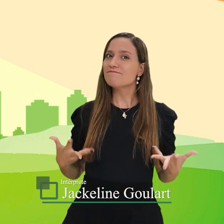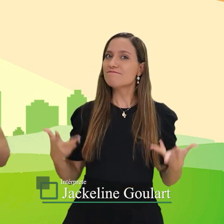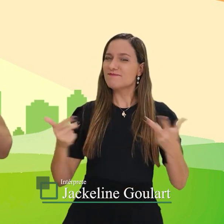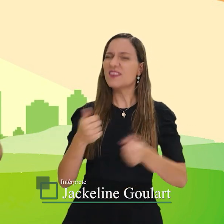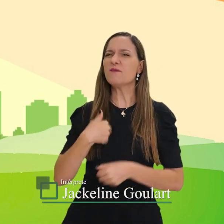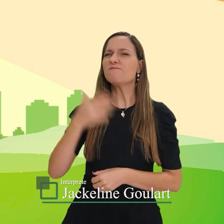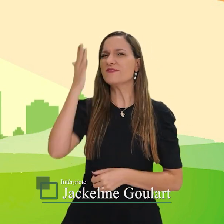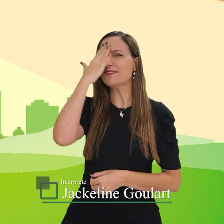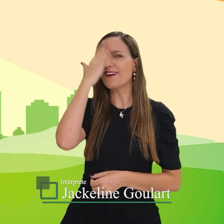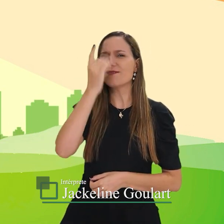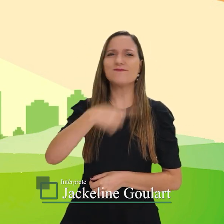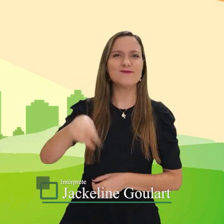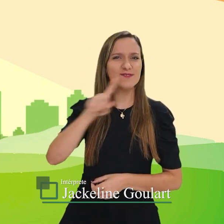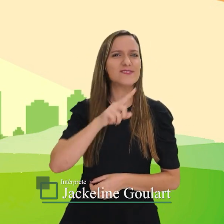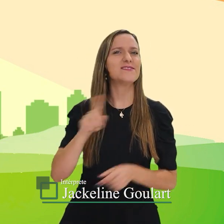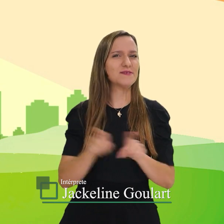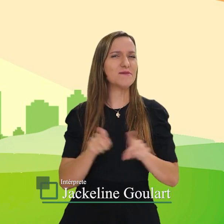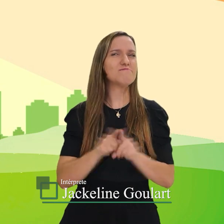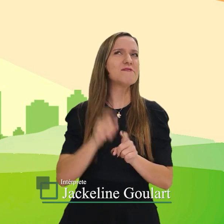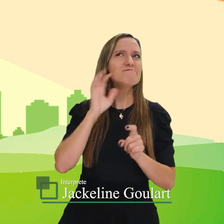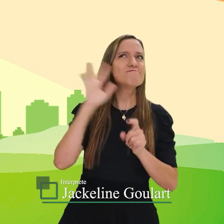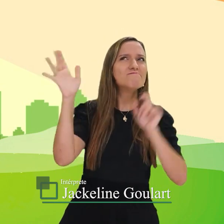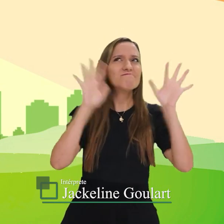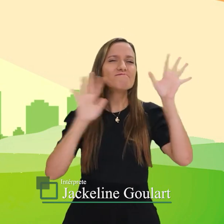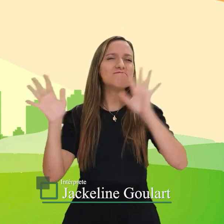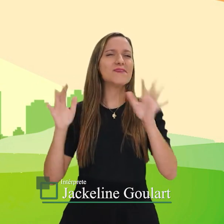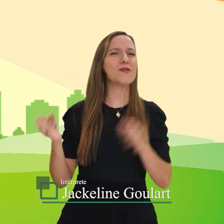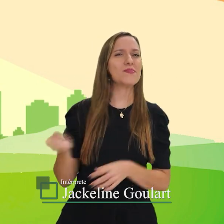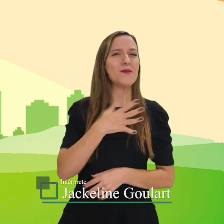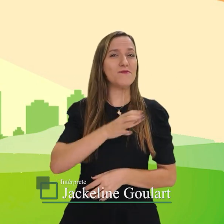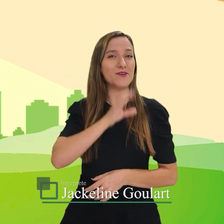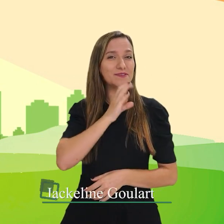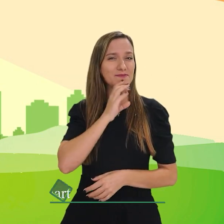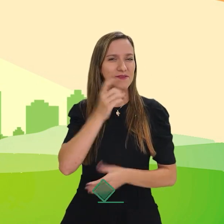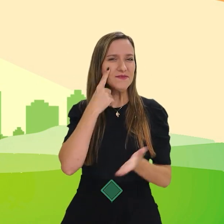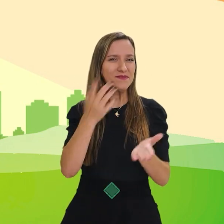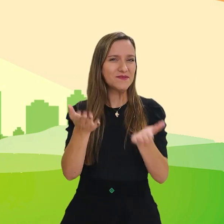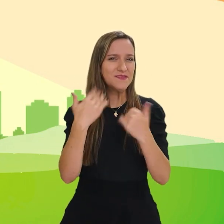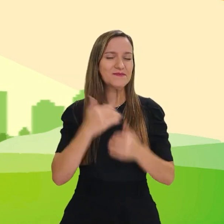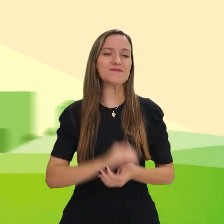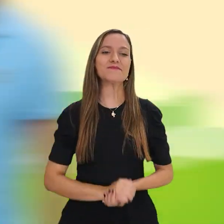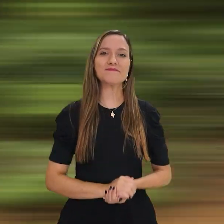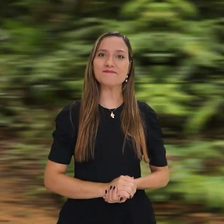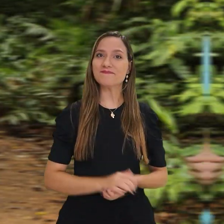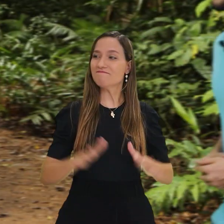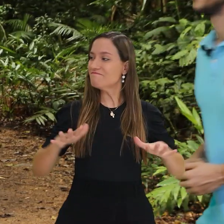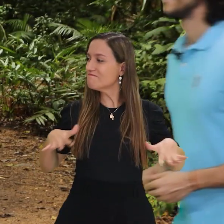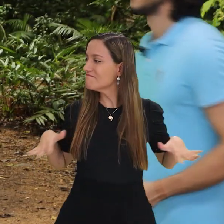vocês, está tão incrível que eu sei que vocês vão viajar pelo conhecimento. Querem ver?